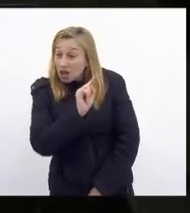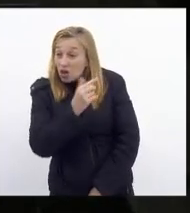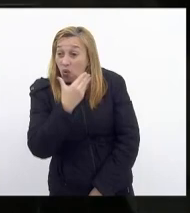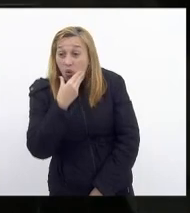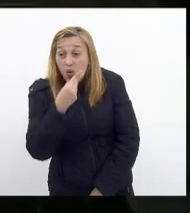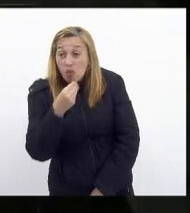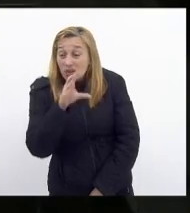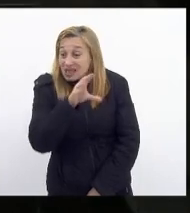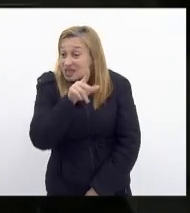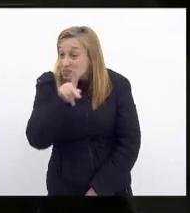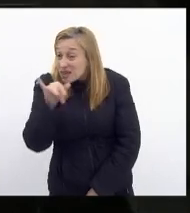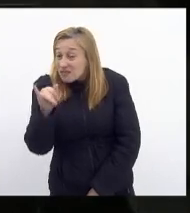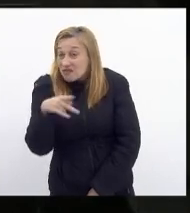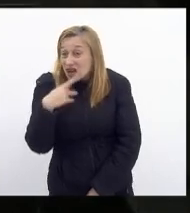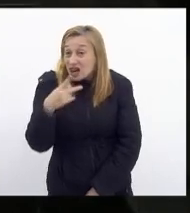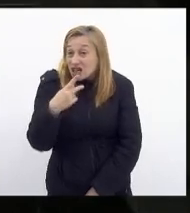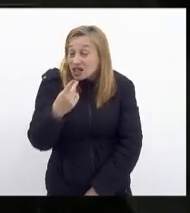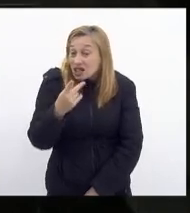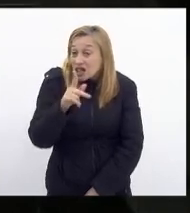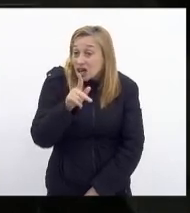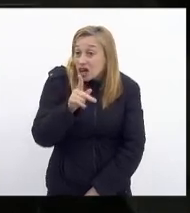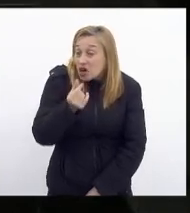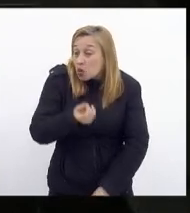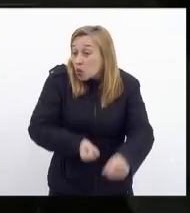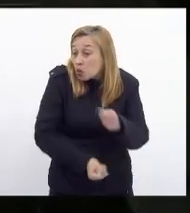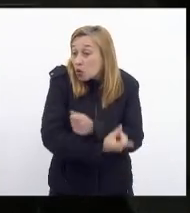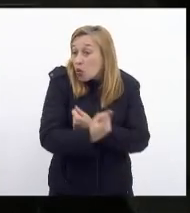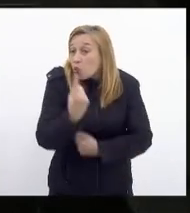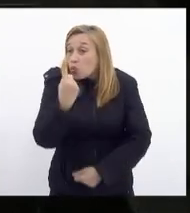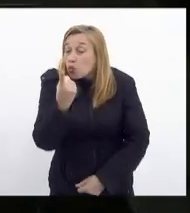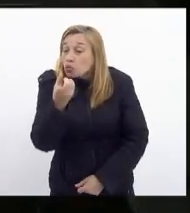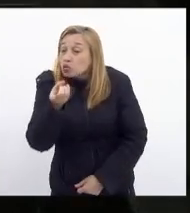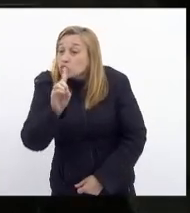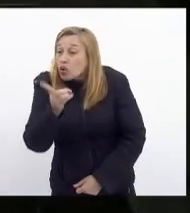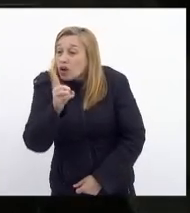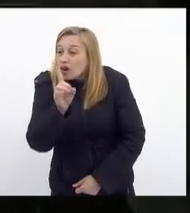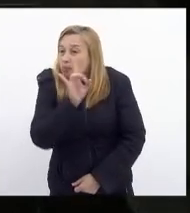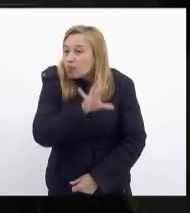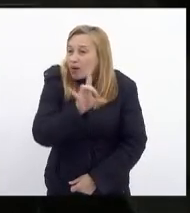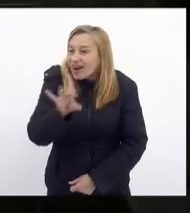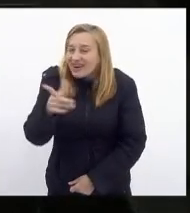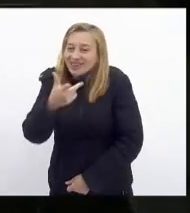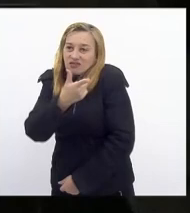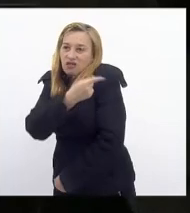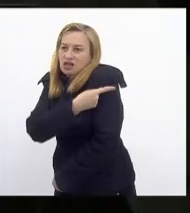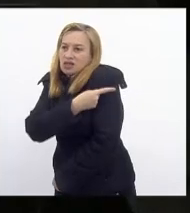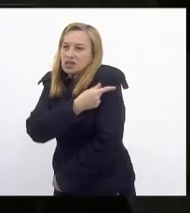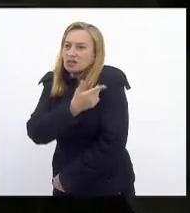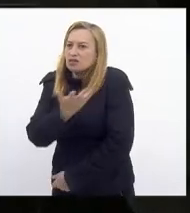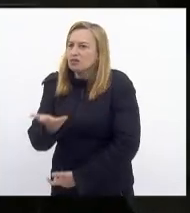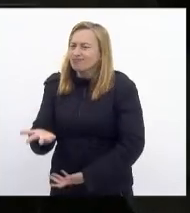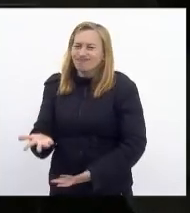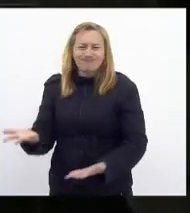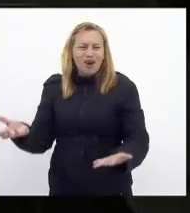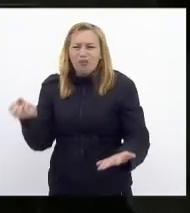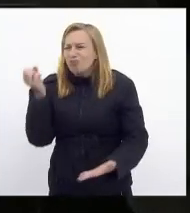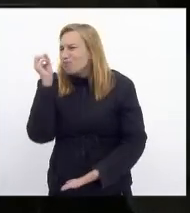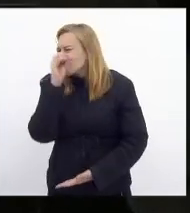dizendo que a propina seria um dólar por vacina é absolutamente